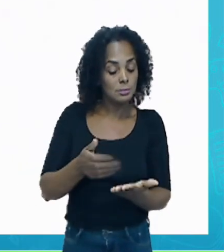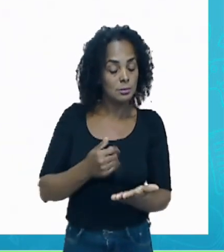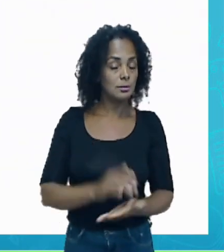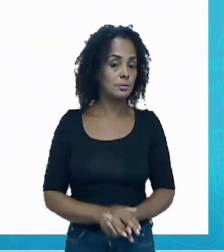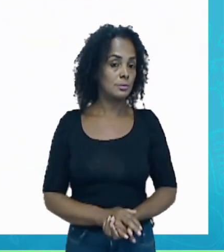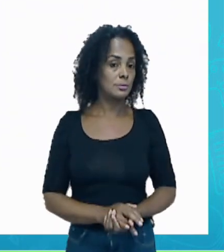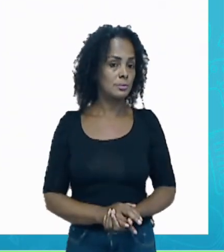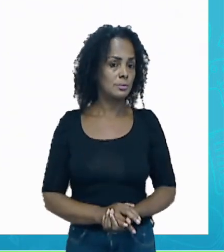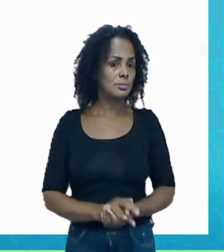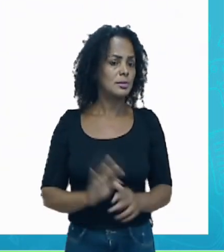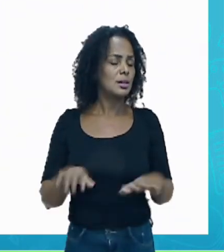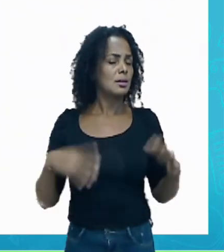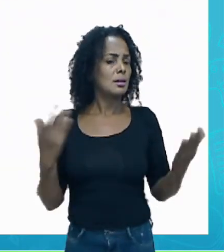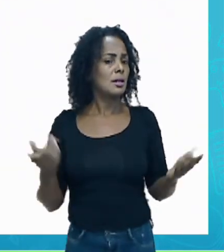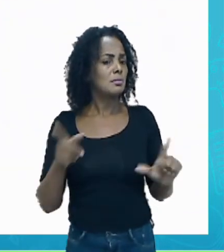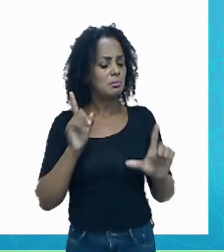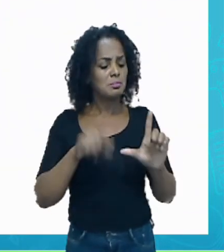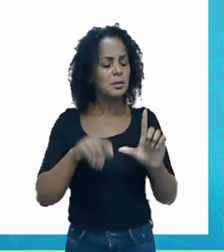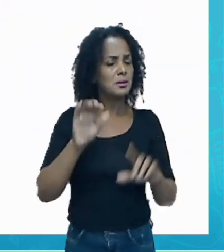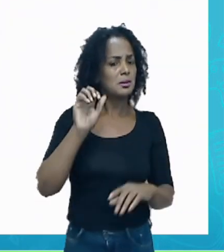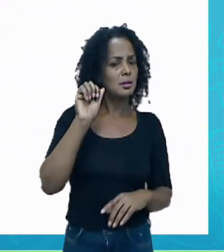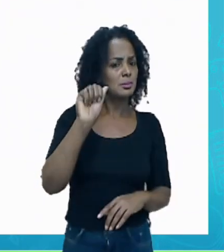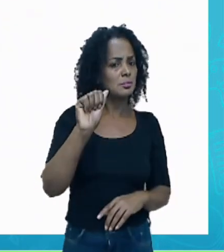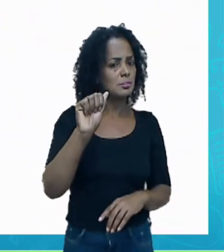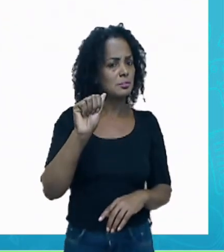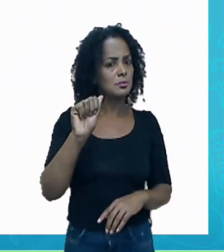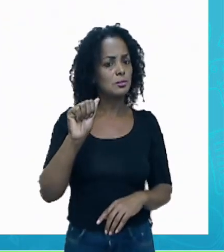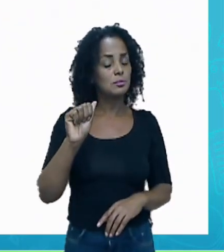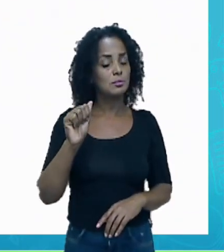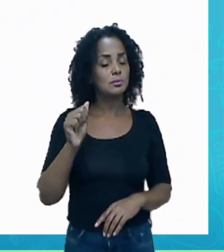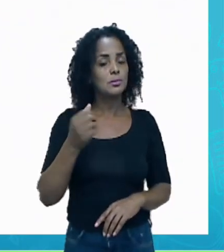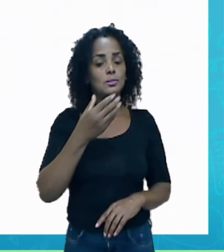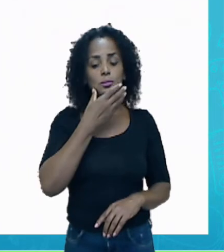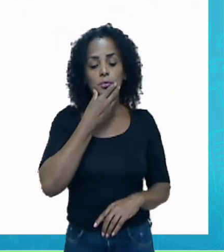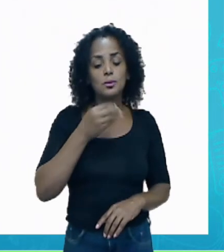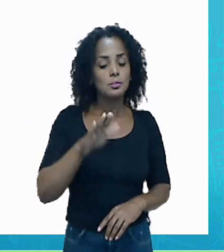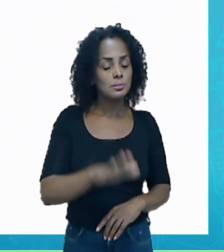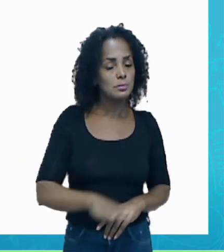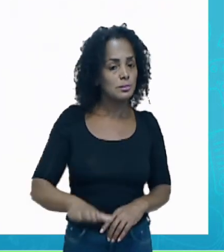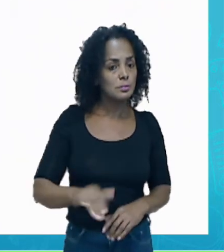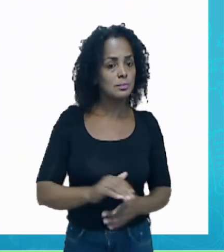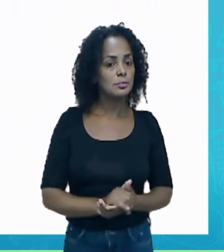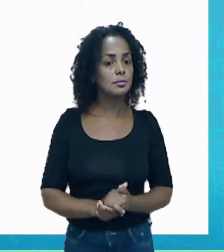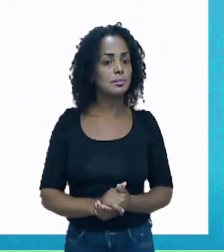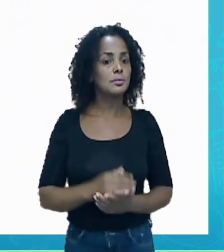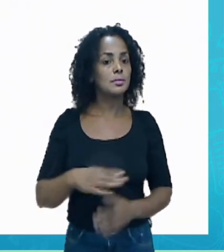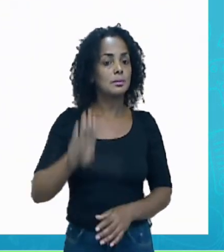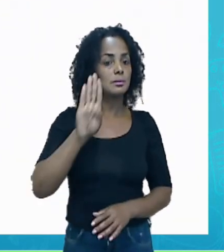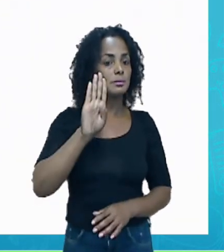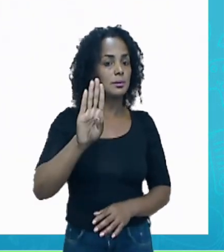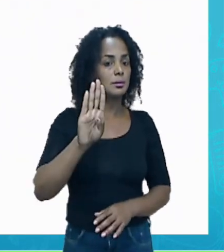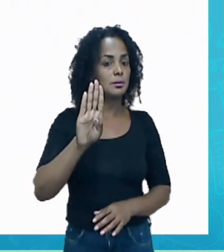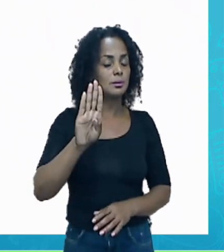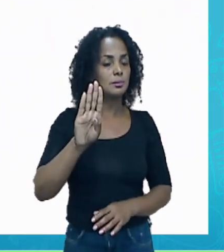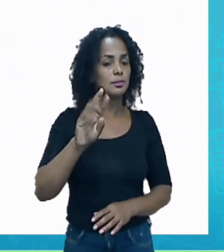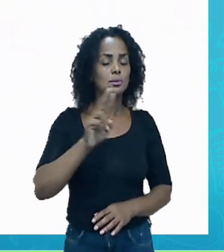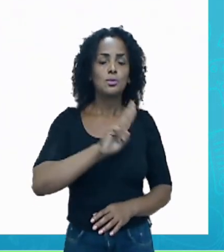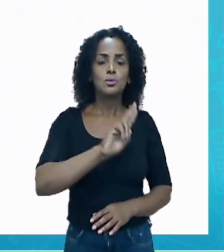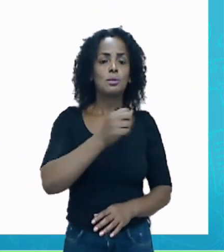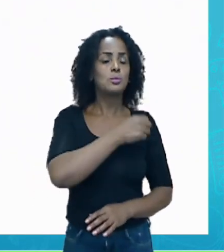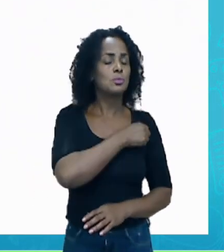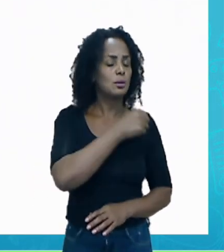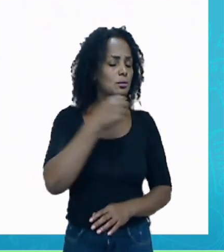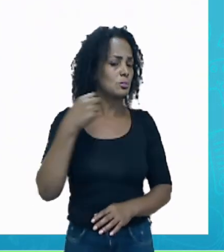Será que letra A, O Menino? Letra B, Walter